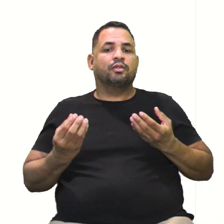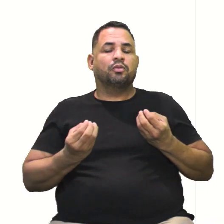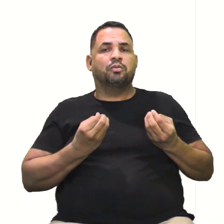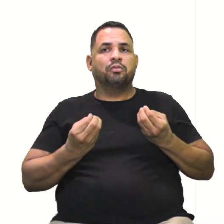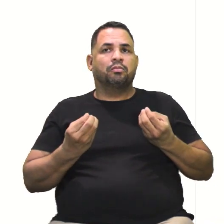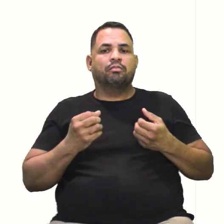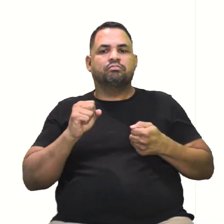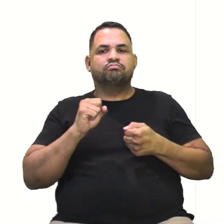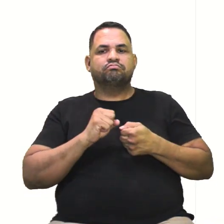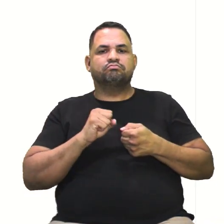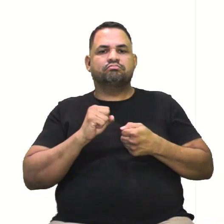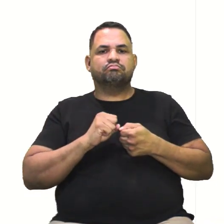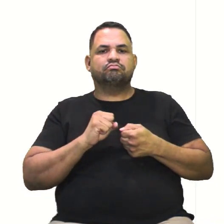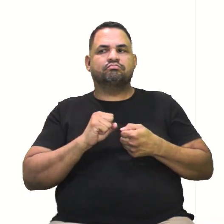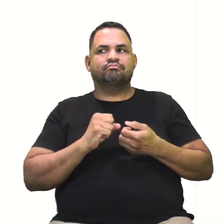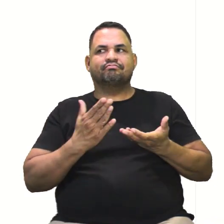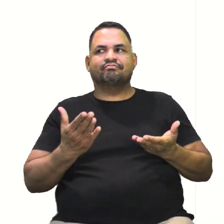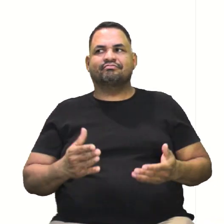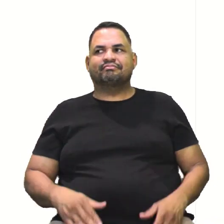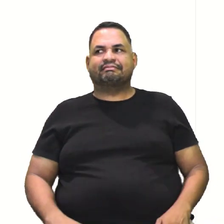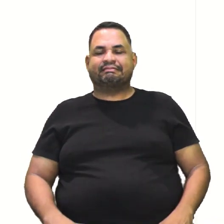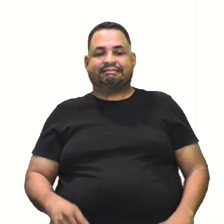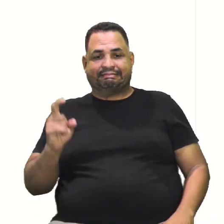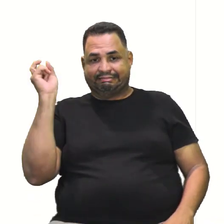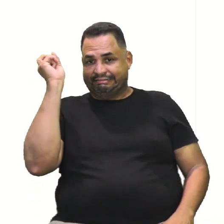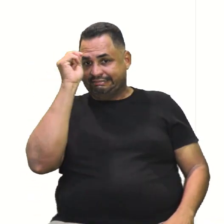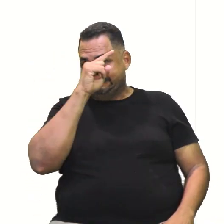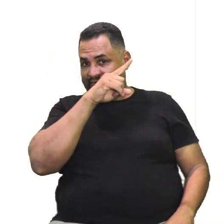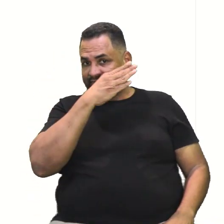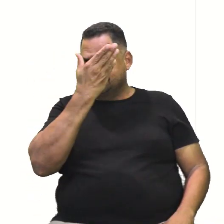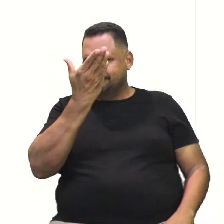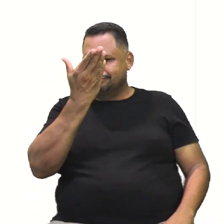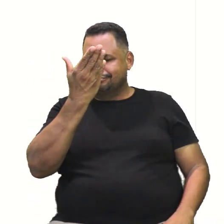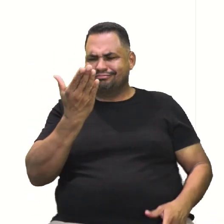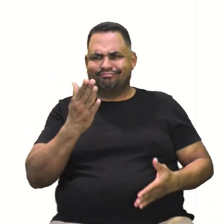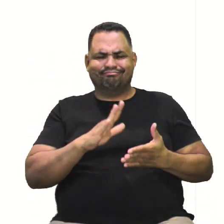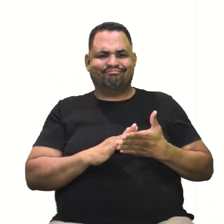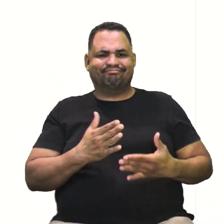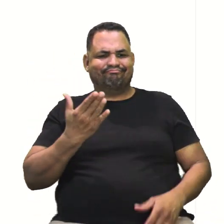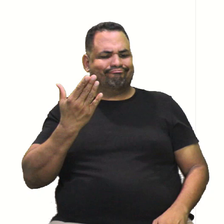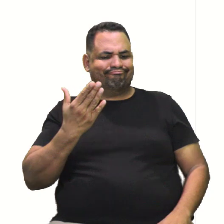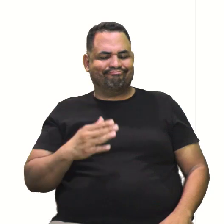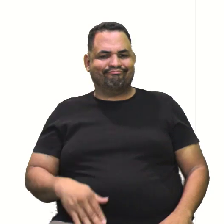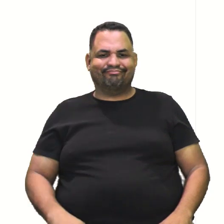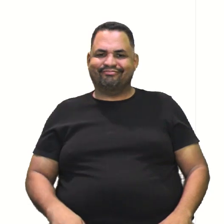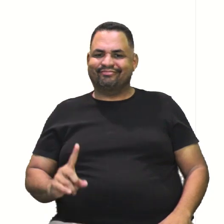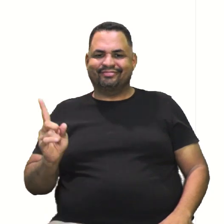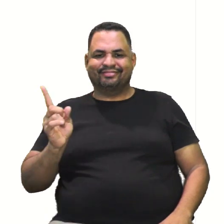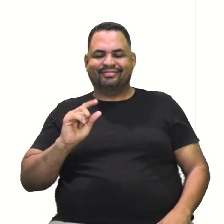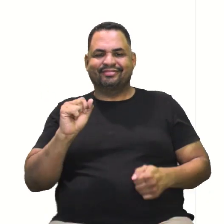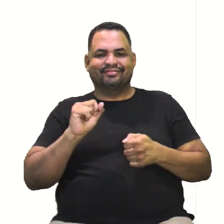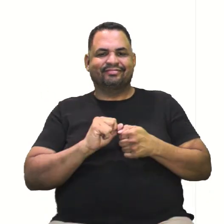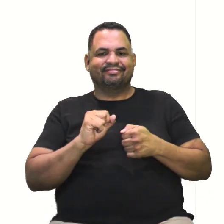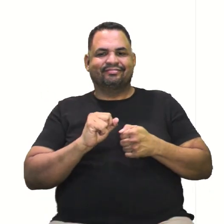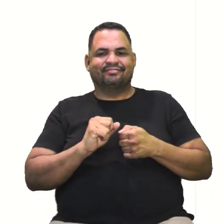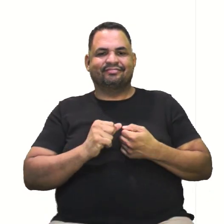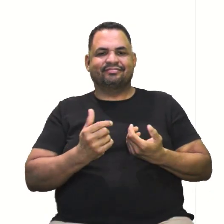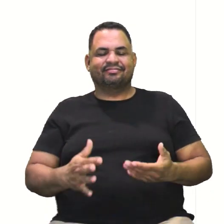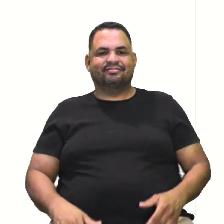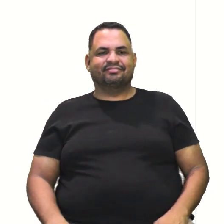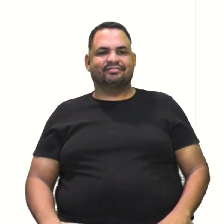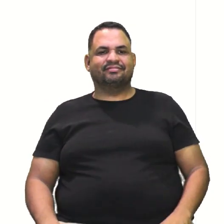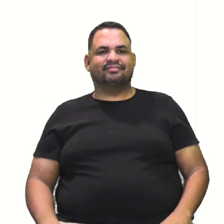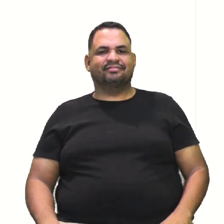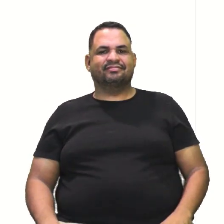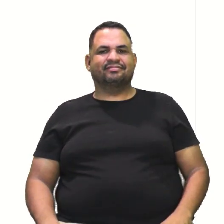professor, como é que gente sai? Essa pegou pesada. E acho que essa aí ninguém fez. Então, como é que a fez? Será? Será? Eu acho que não. Sim. Vamos